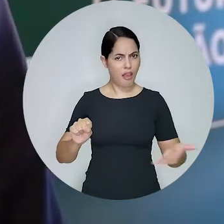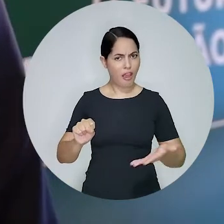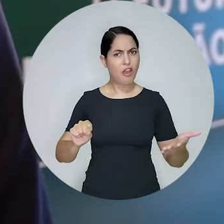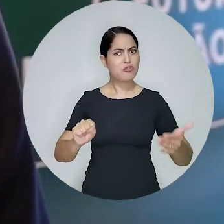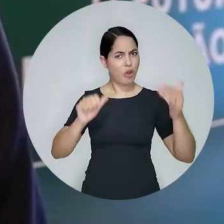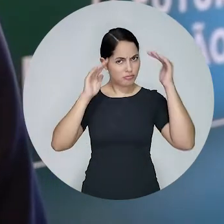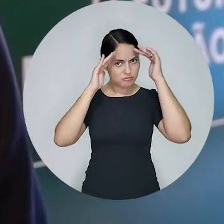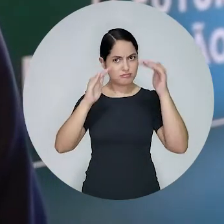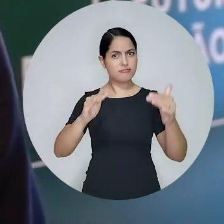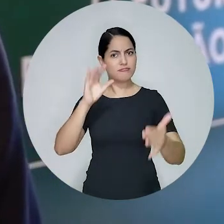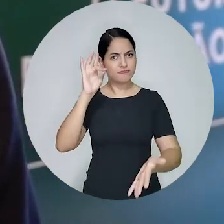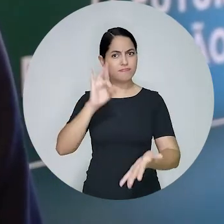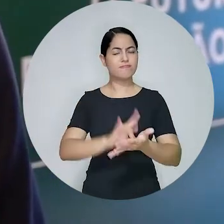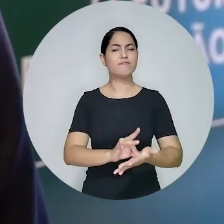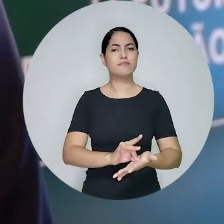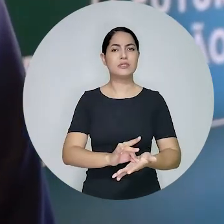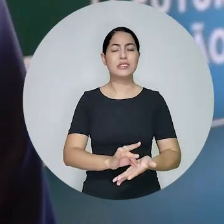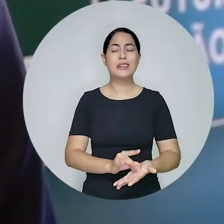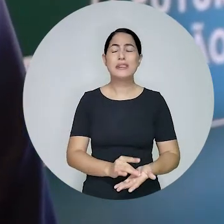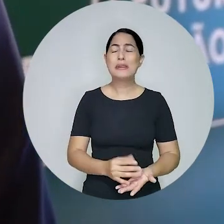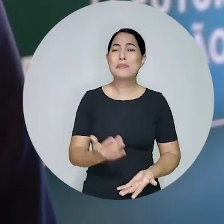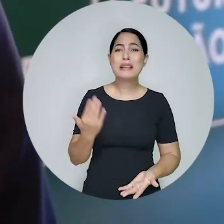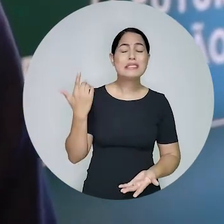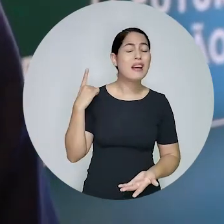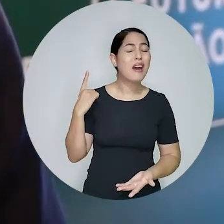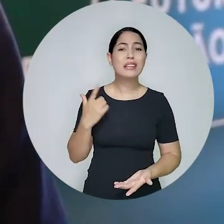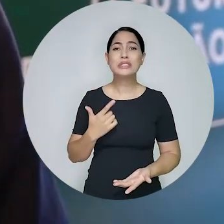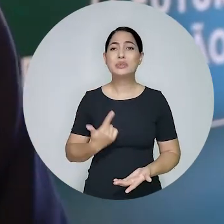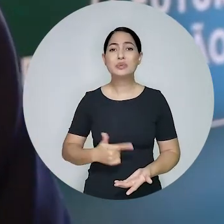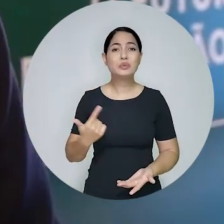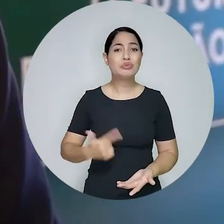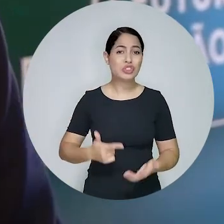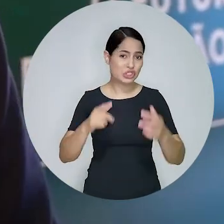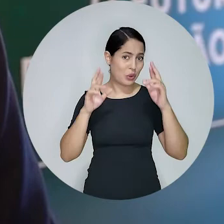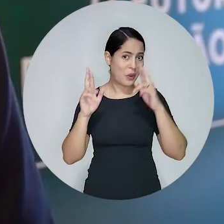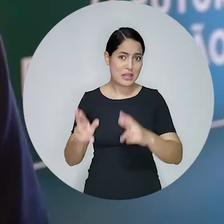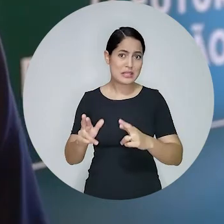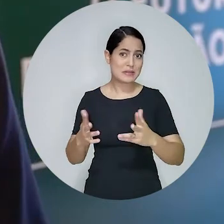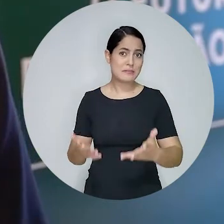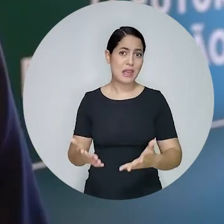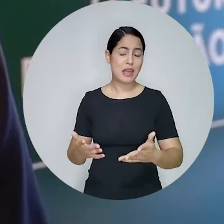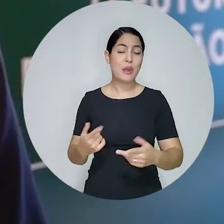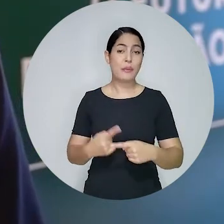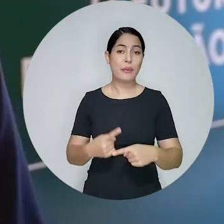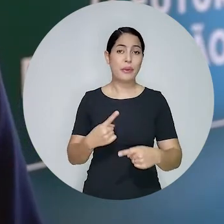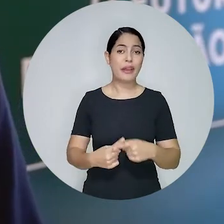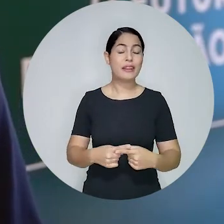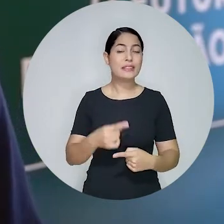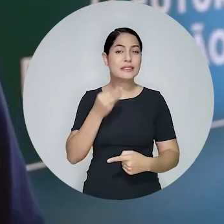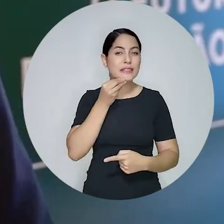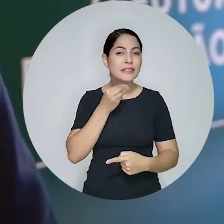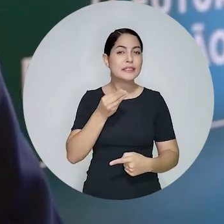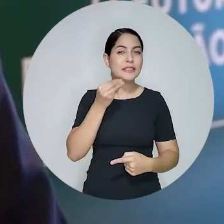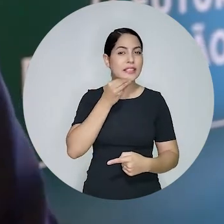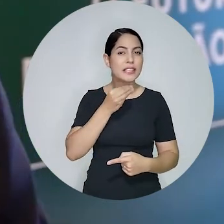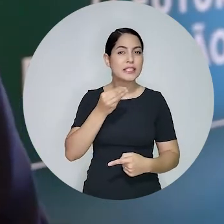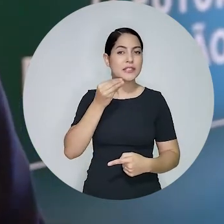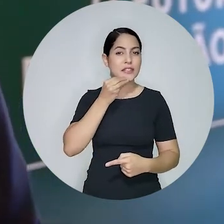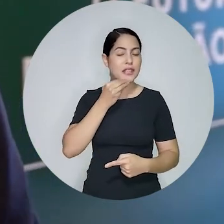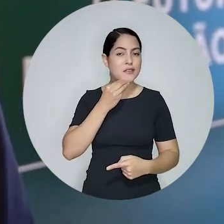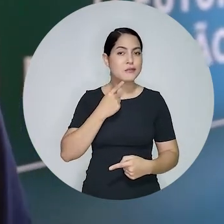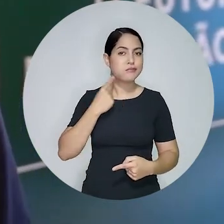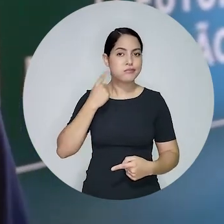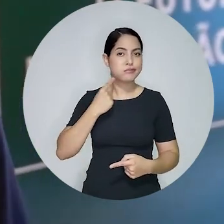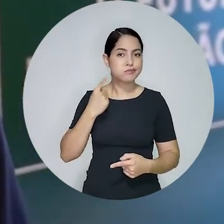ali está sendo respeitado os honorários que há muito tempo vinham sendo tentados. Havia muitas